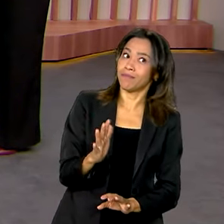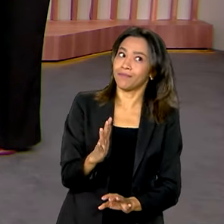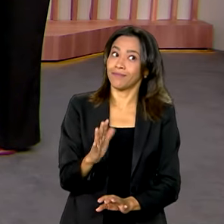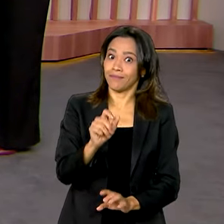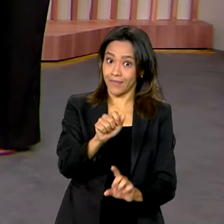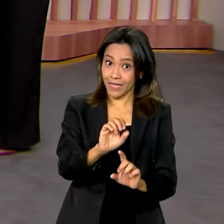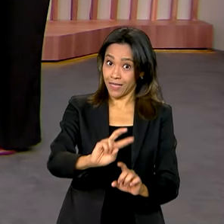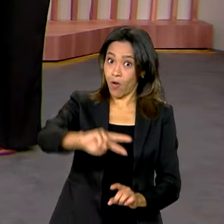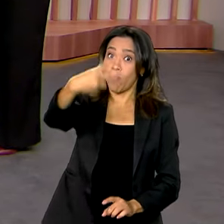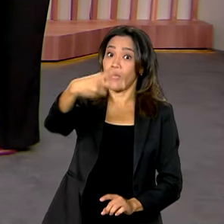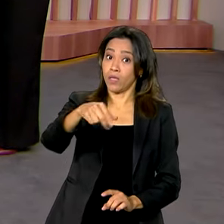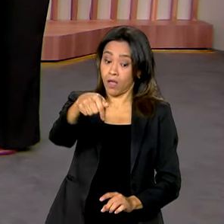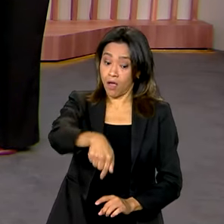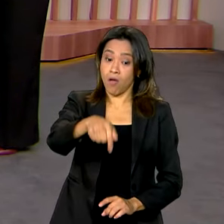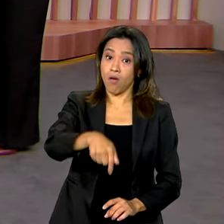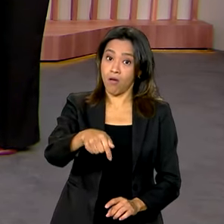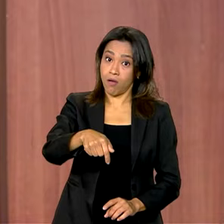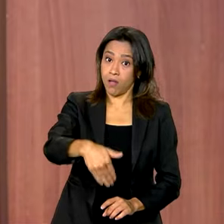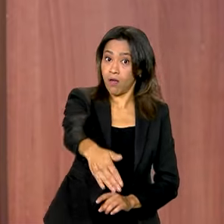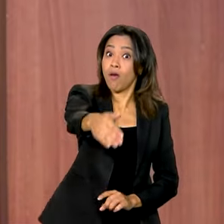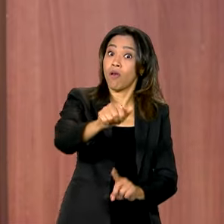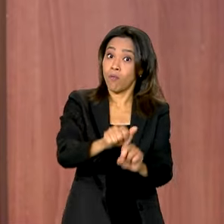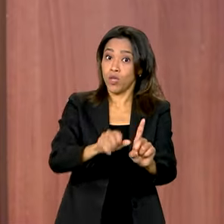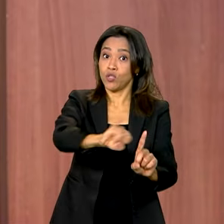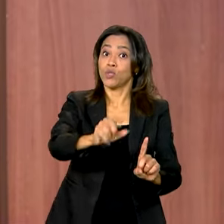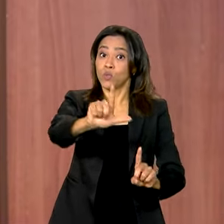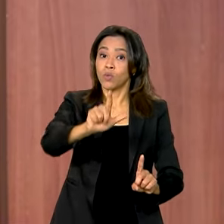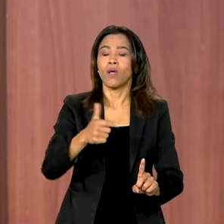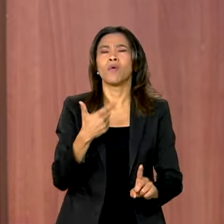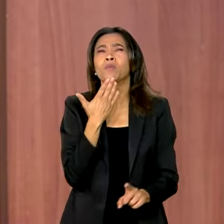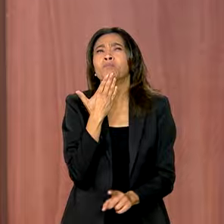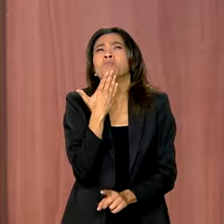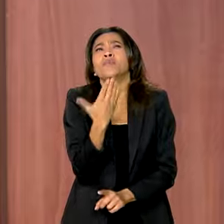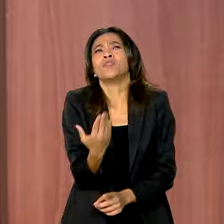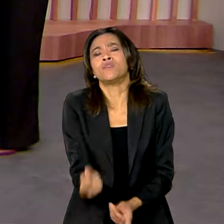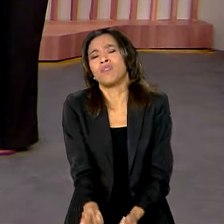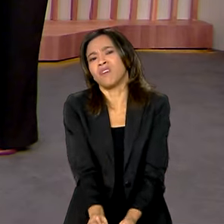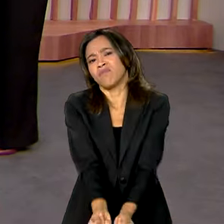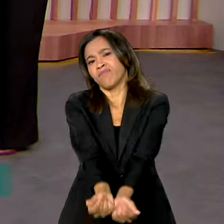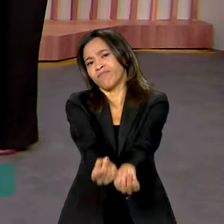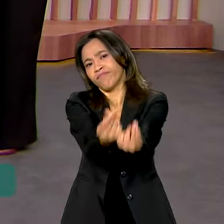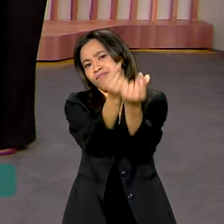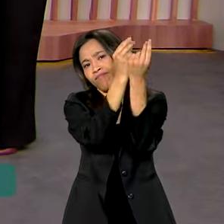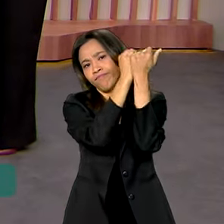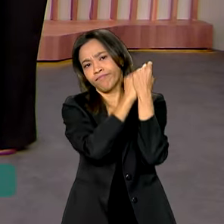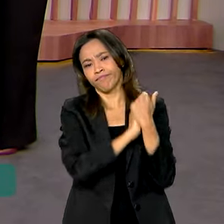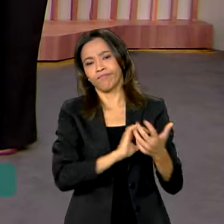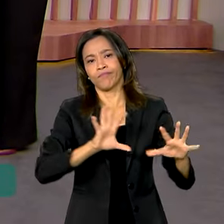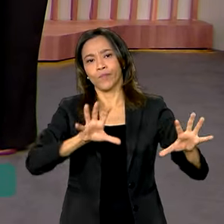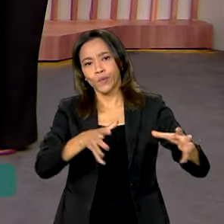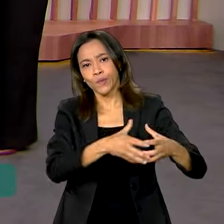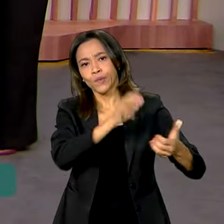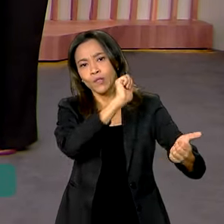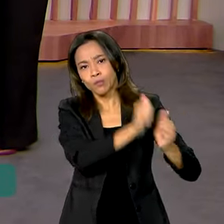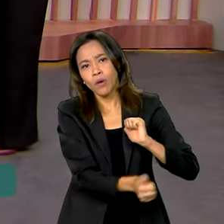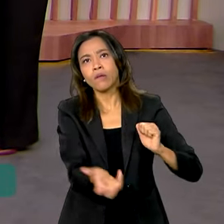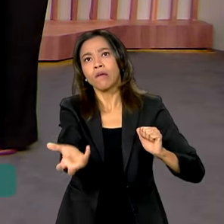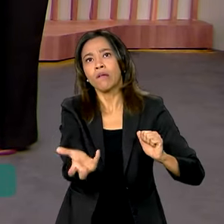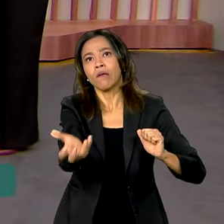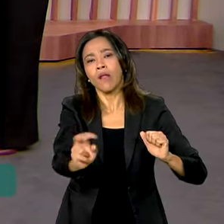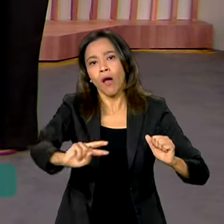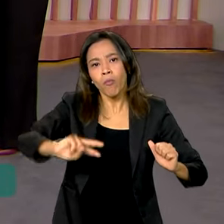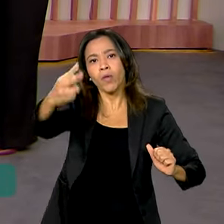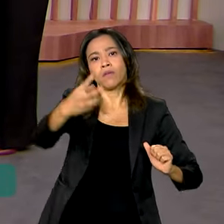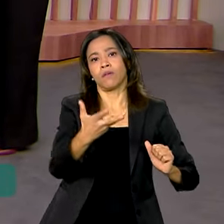esse reajuste de 12%. Então, já era uma demanda antiga de todos os esportistas, todo mundo já estava querendo esse aumento. E o